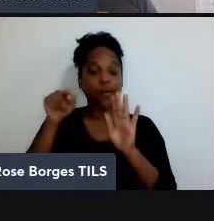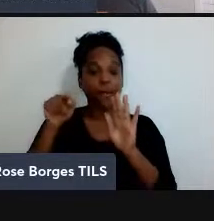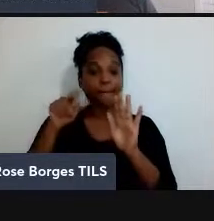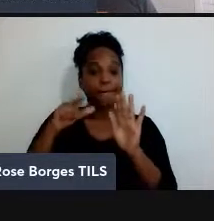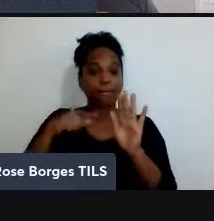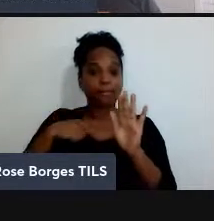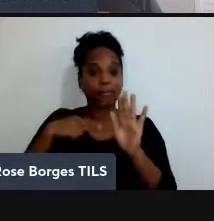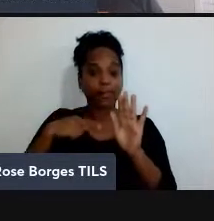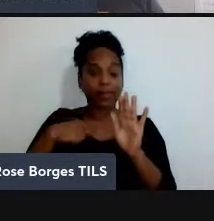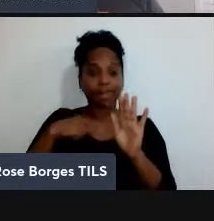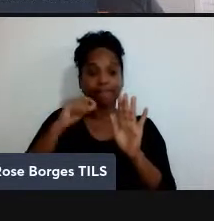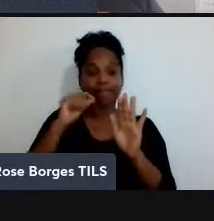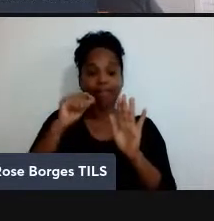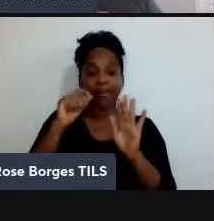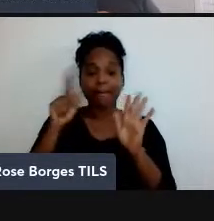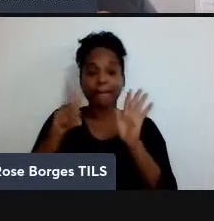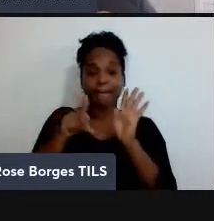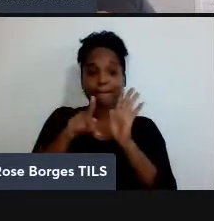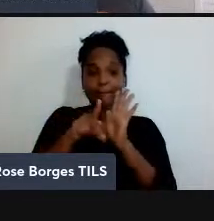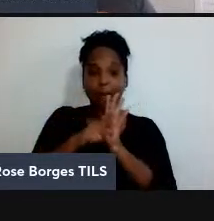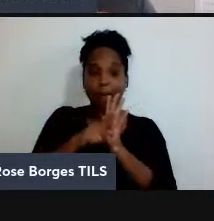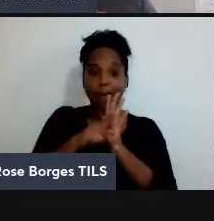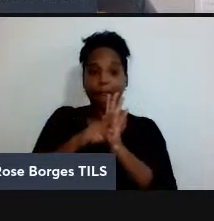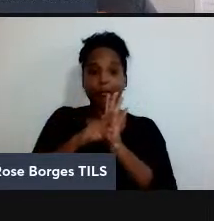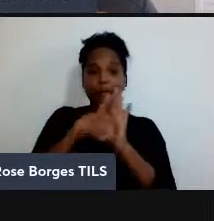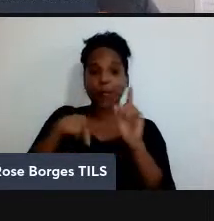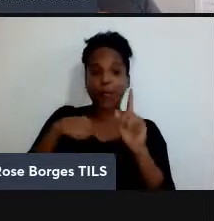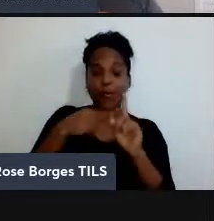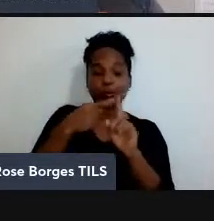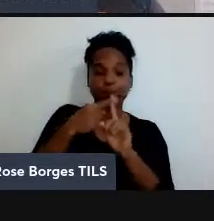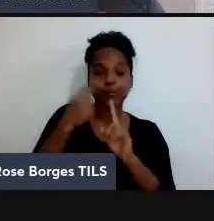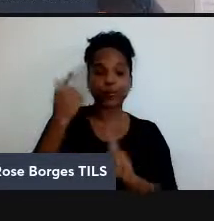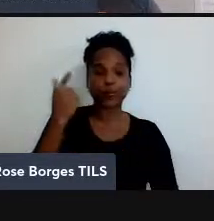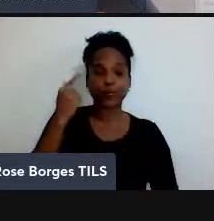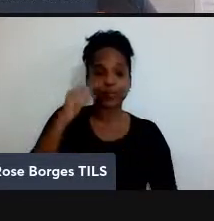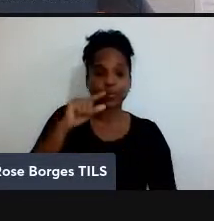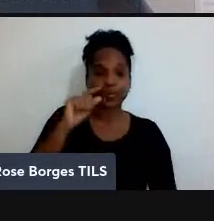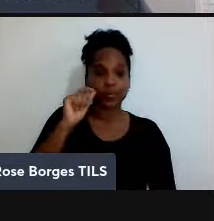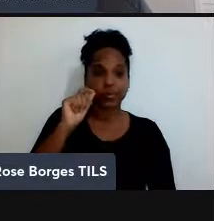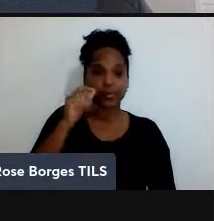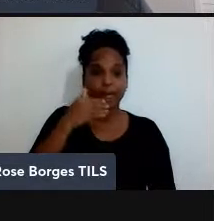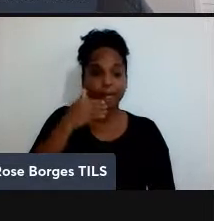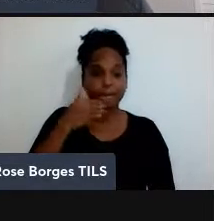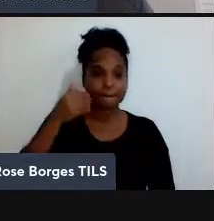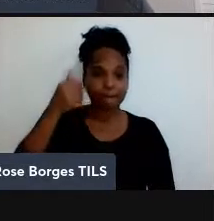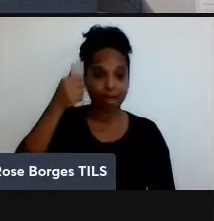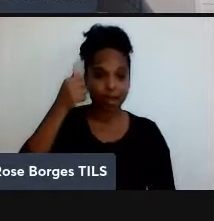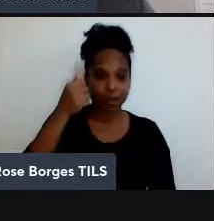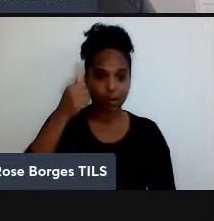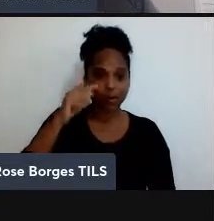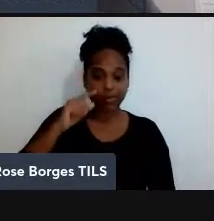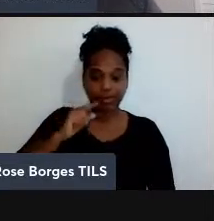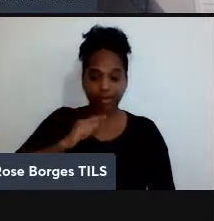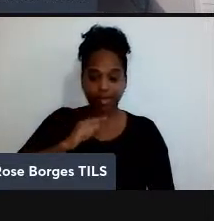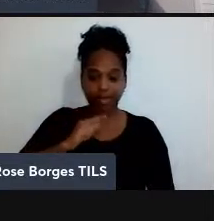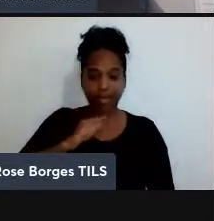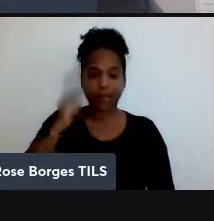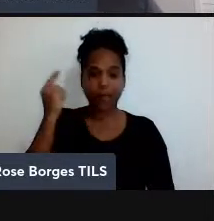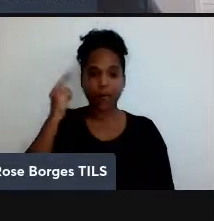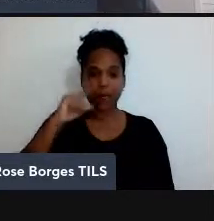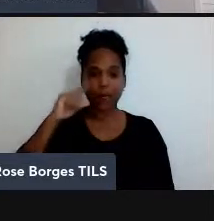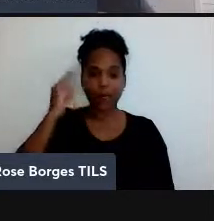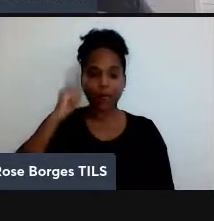vantagem, a princípio, exponencial com relação ao melhor algoritmo clássico. Então, tem um ganho aí, né, em